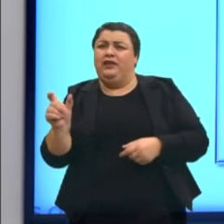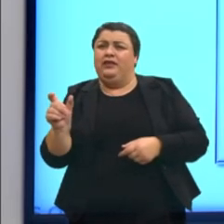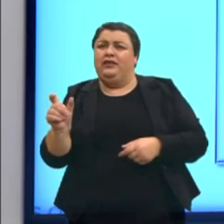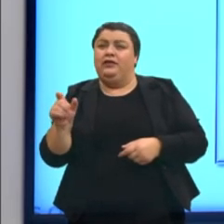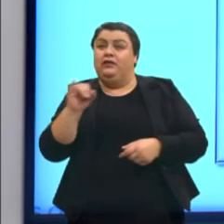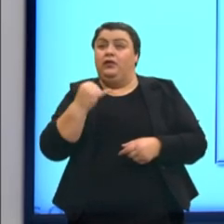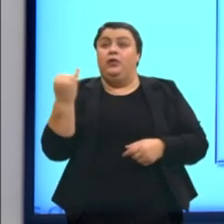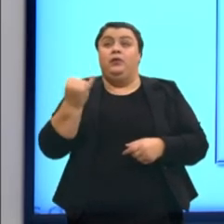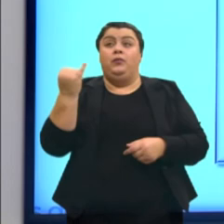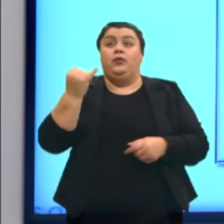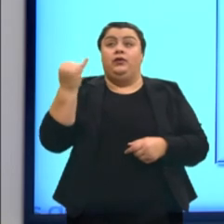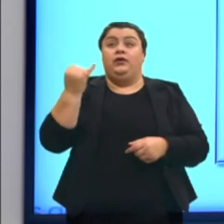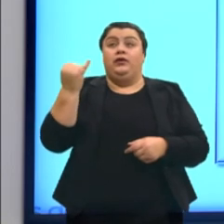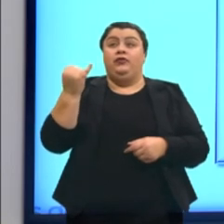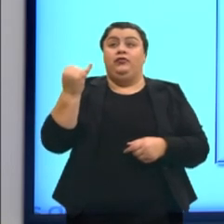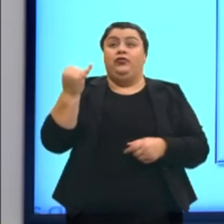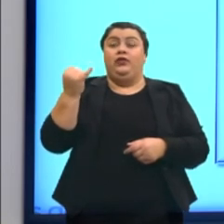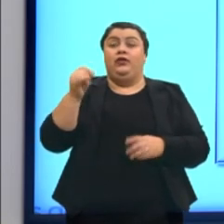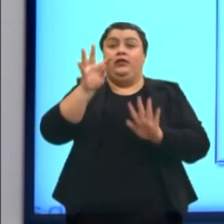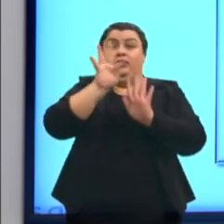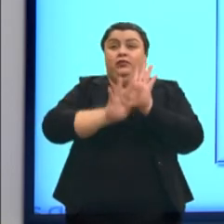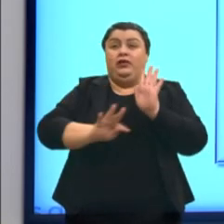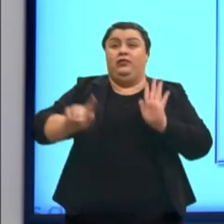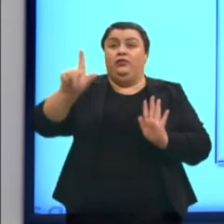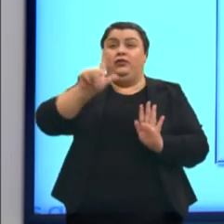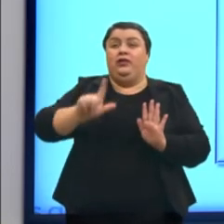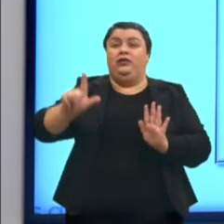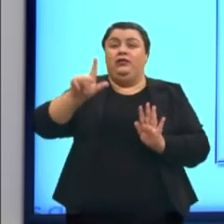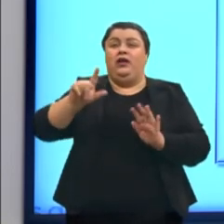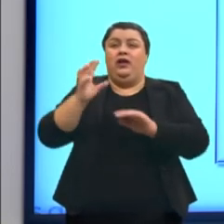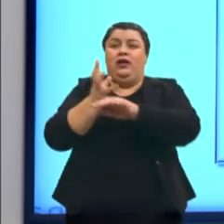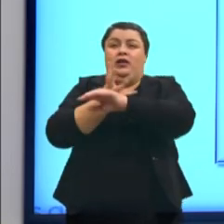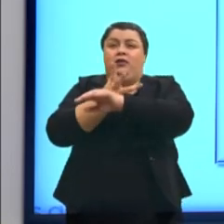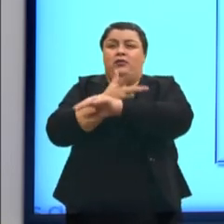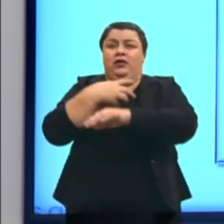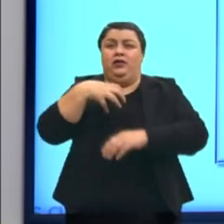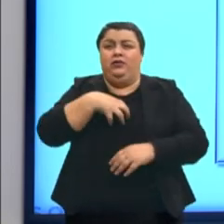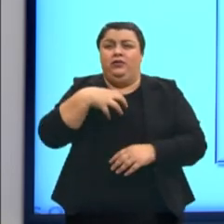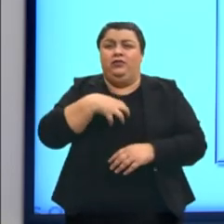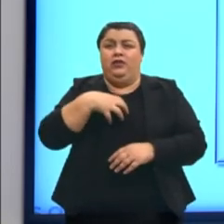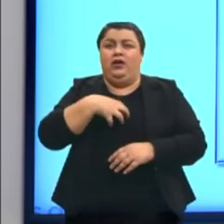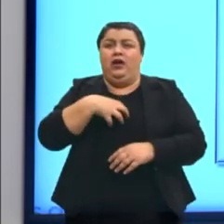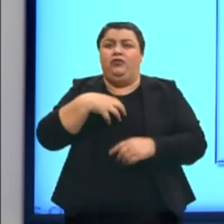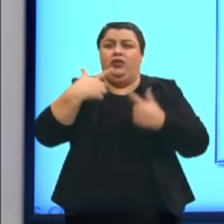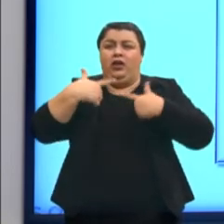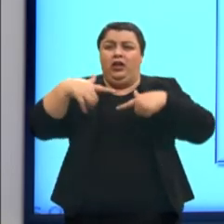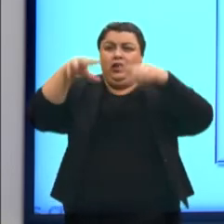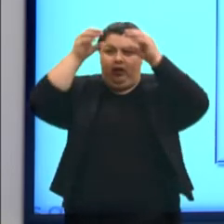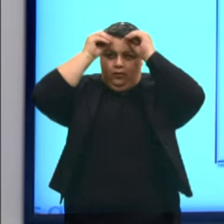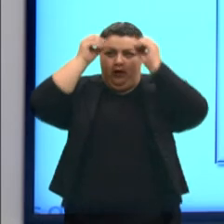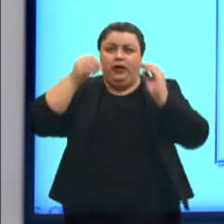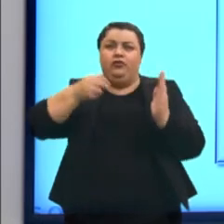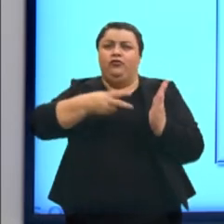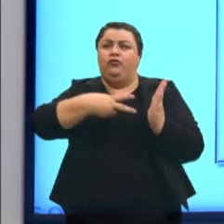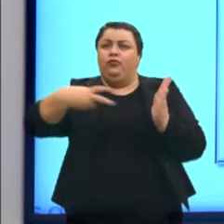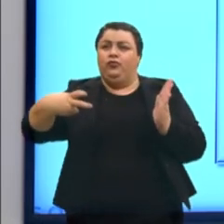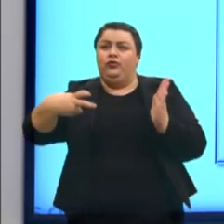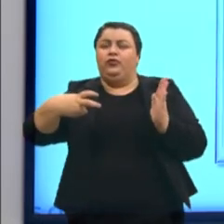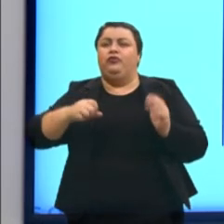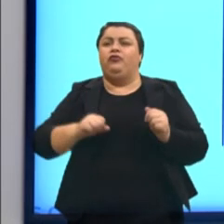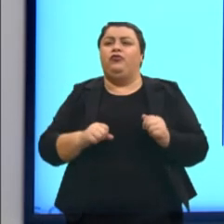são importantes para vocês. Texto literário, emocionar e sensibilizar e linguagem conotativa.